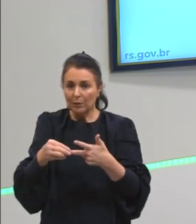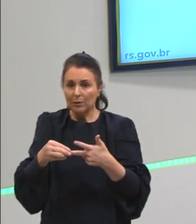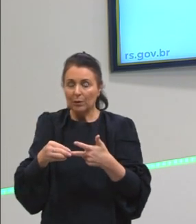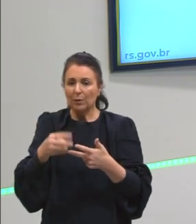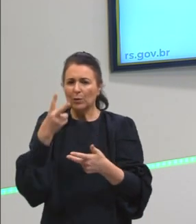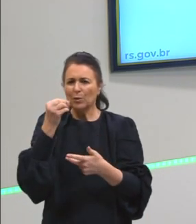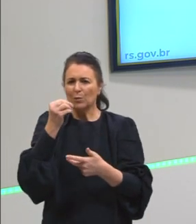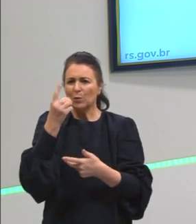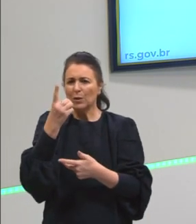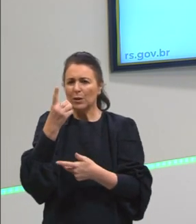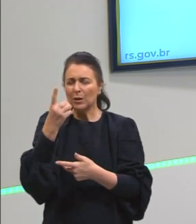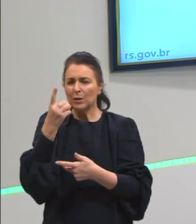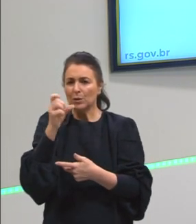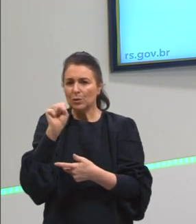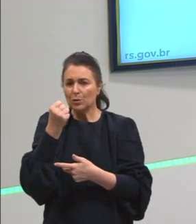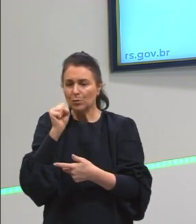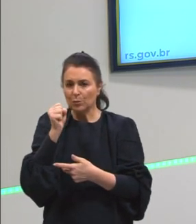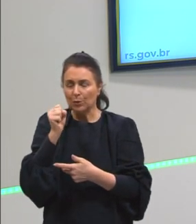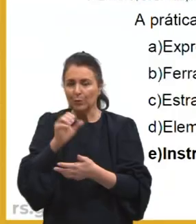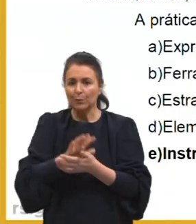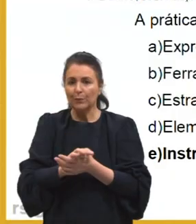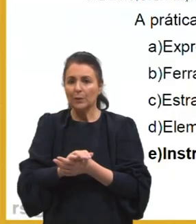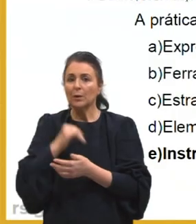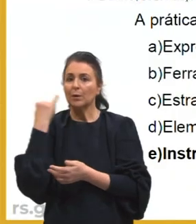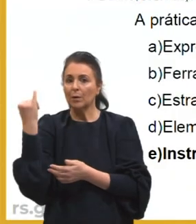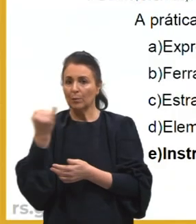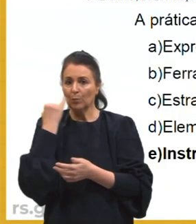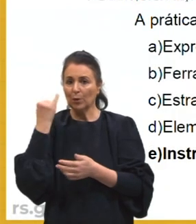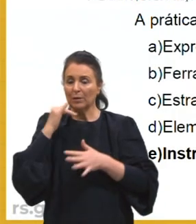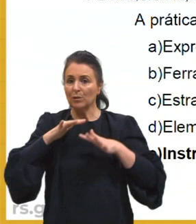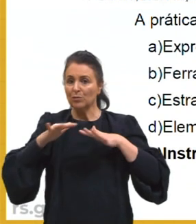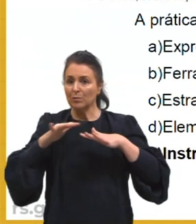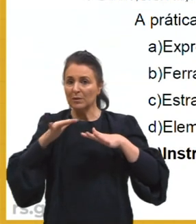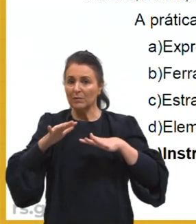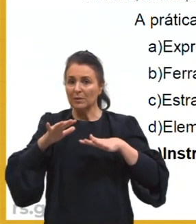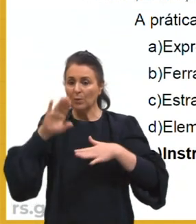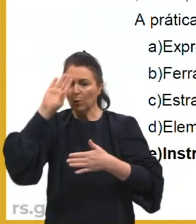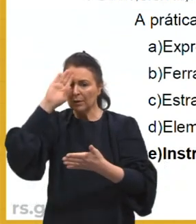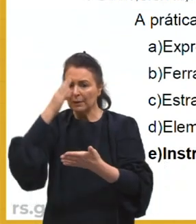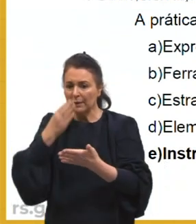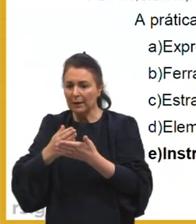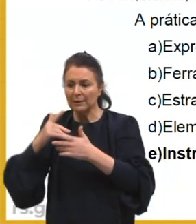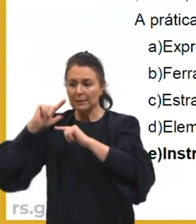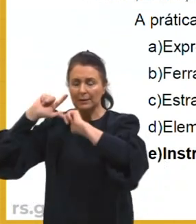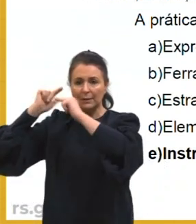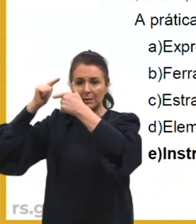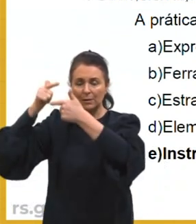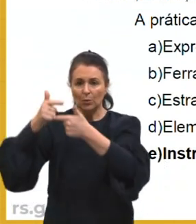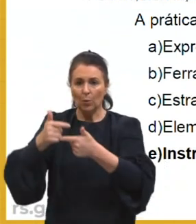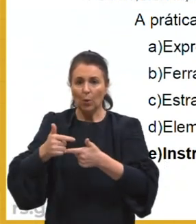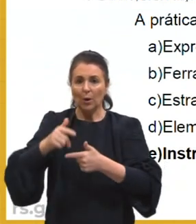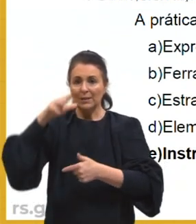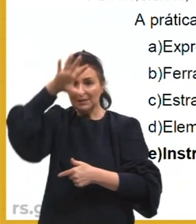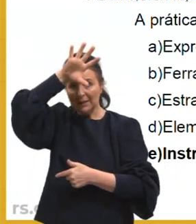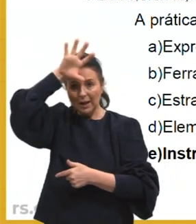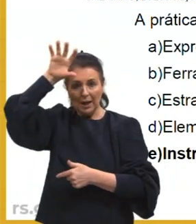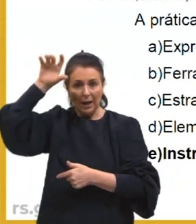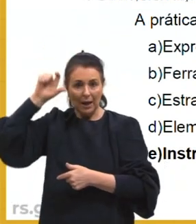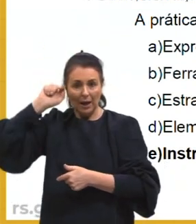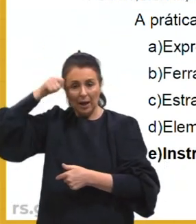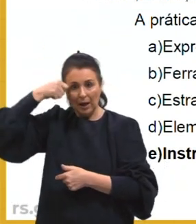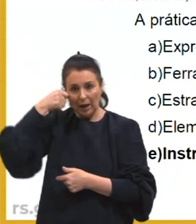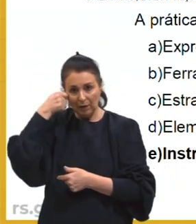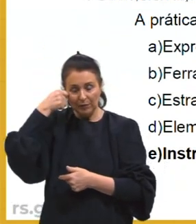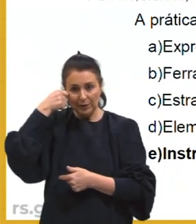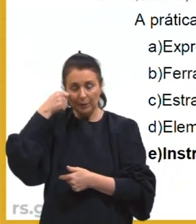de 2018. Olha só, outra importante manifestação das crenças e tradições africanas na colônia eram os objetos